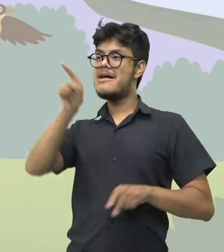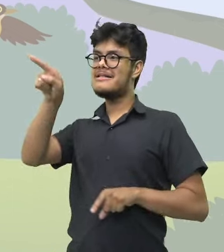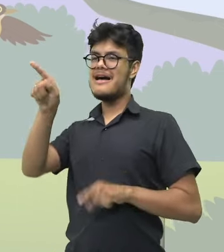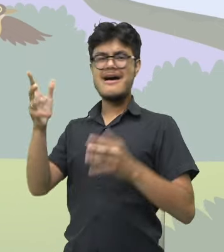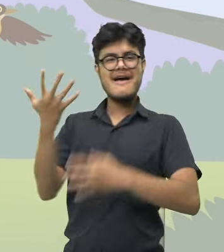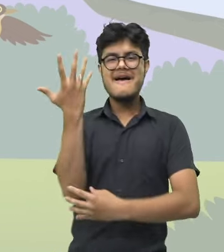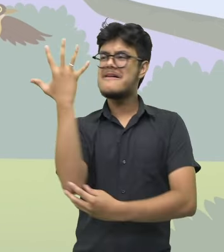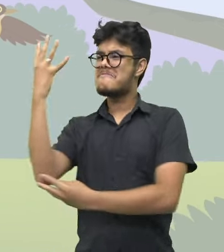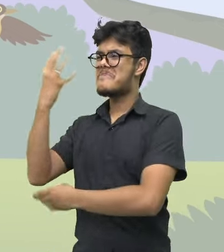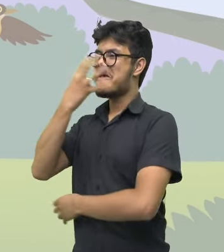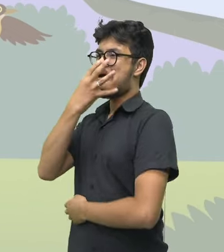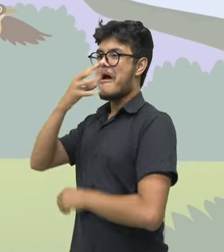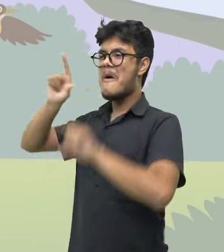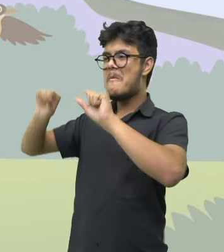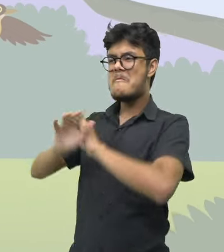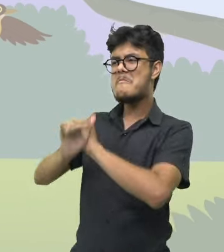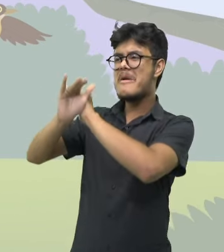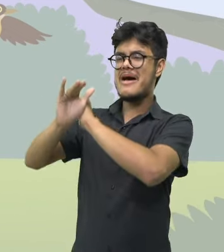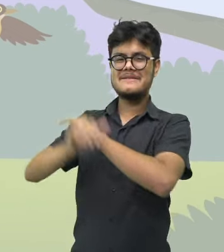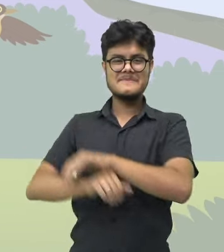palmeiras onde canta o sabiá.